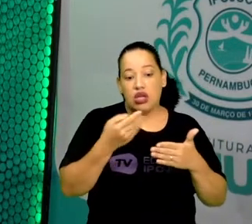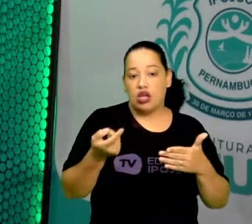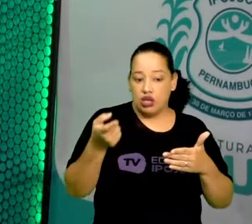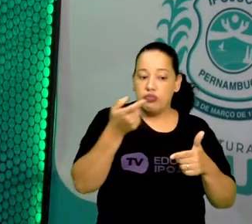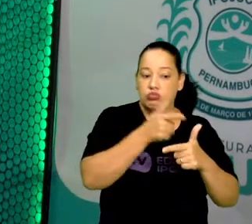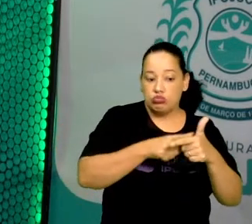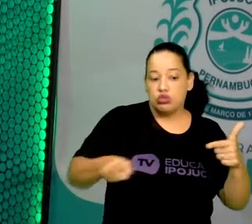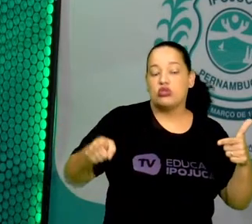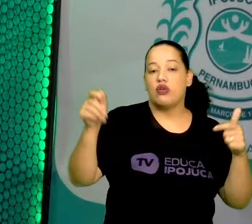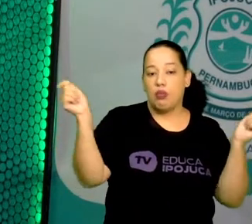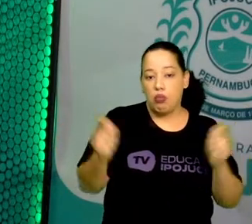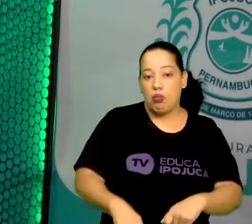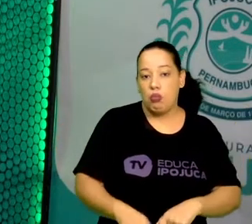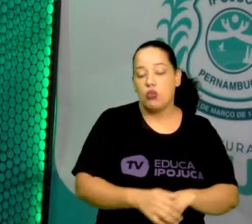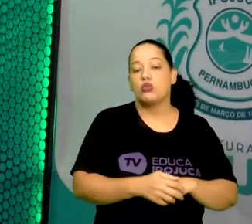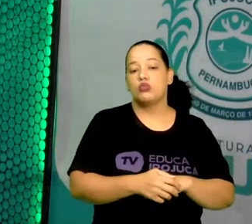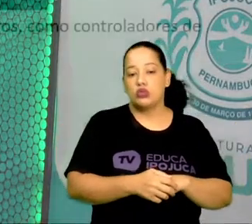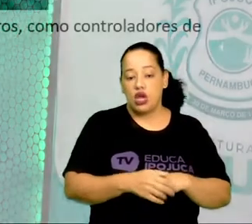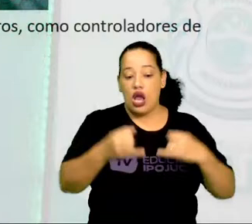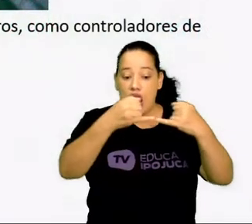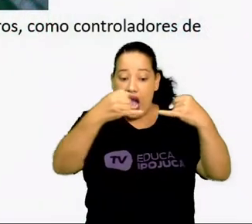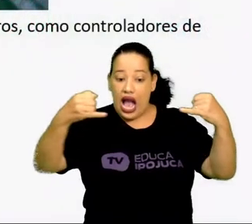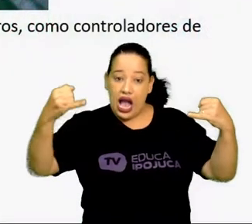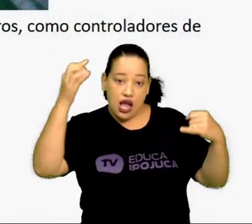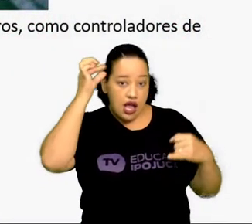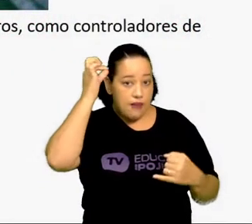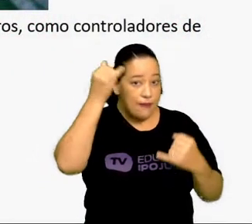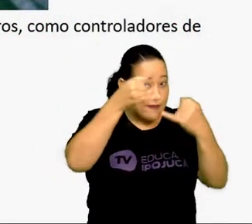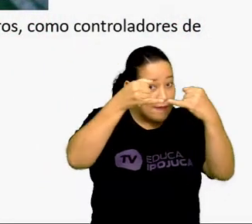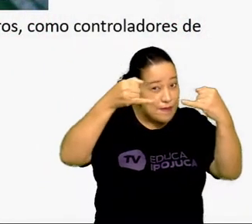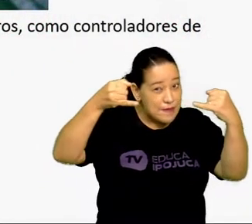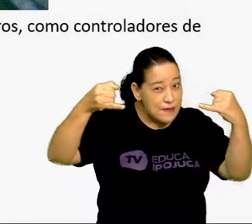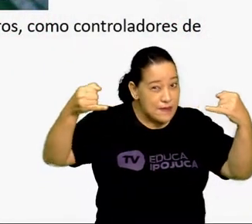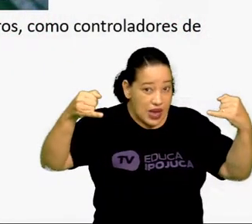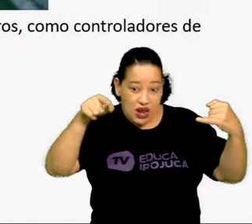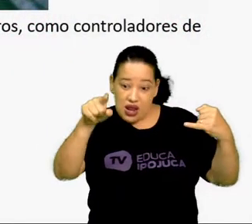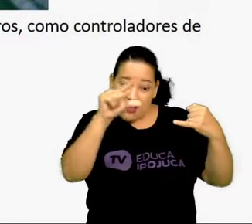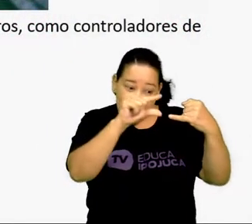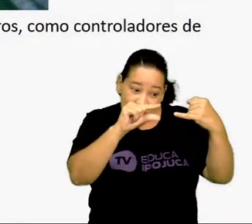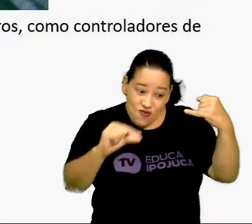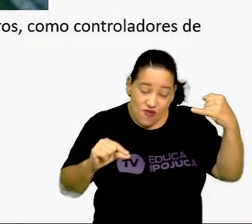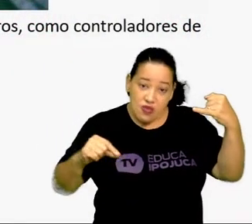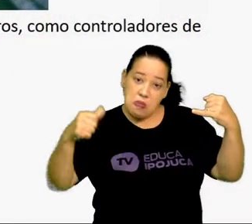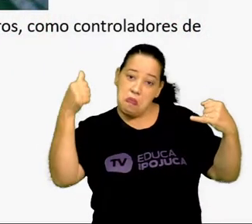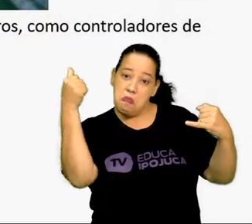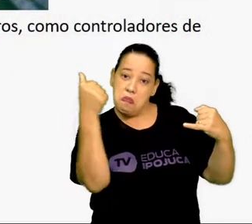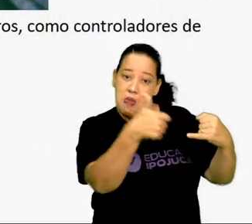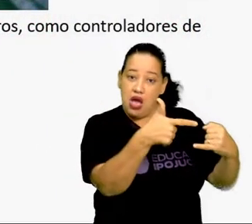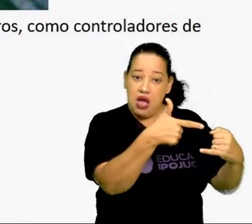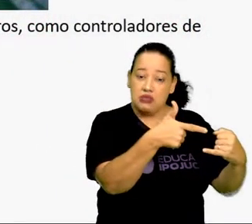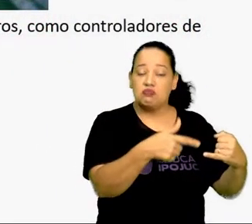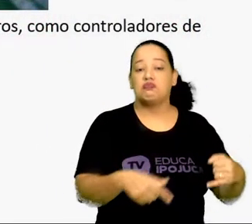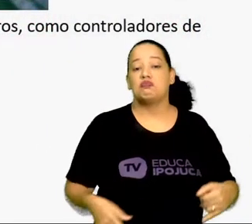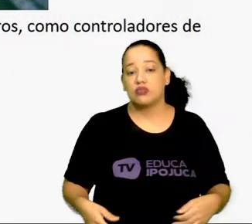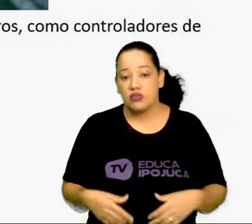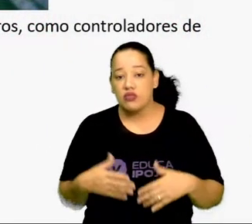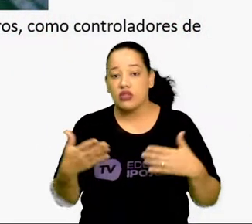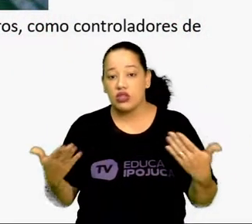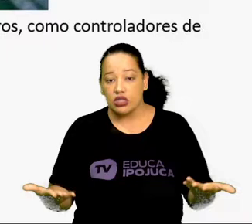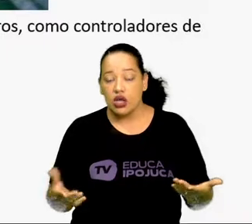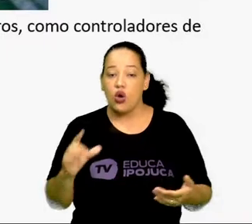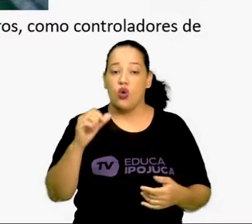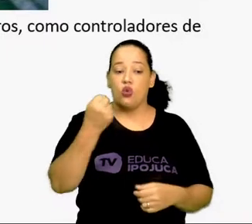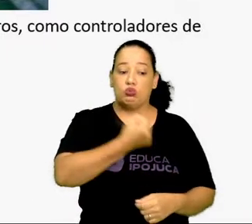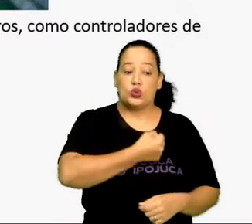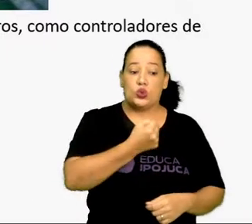Veja, já nesse caso aí, é um número muito pequeno. Então, nós